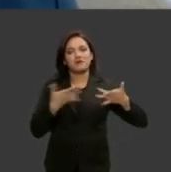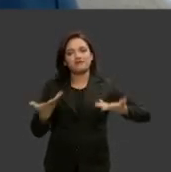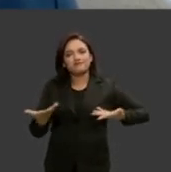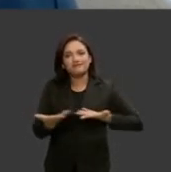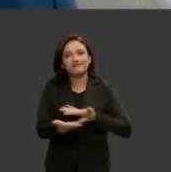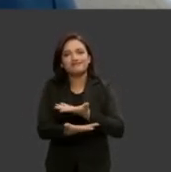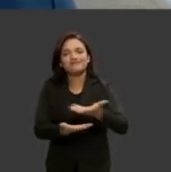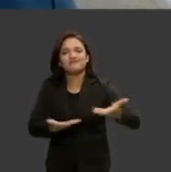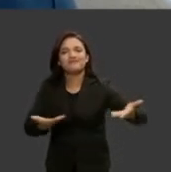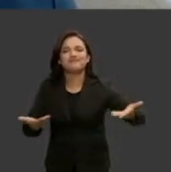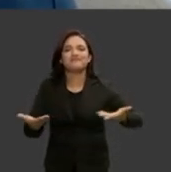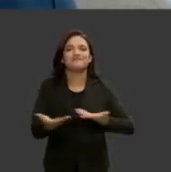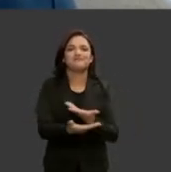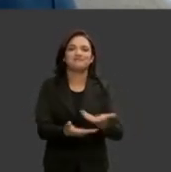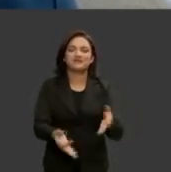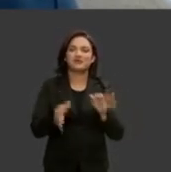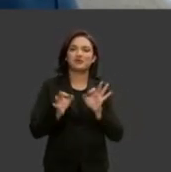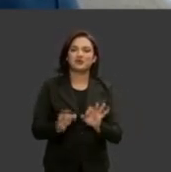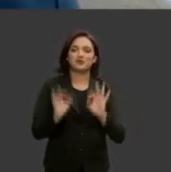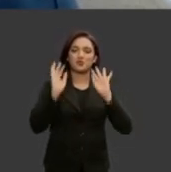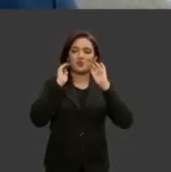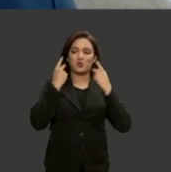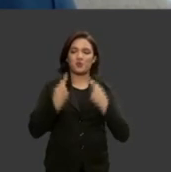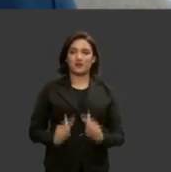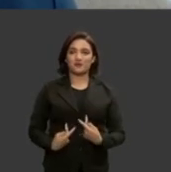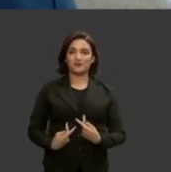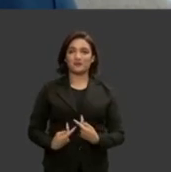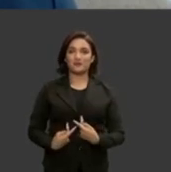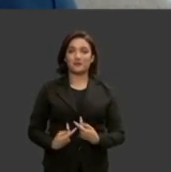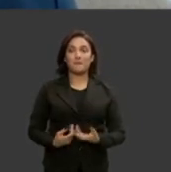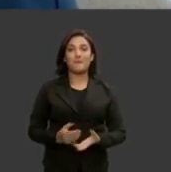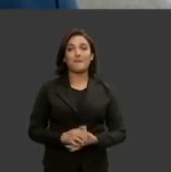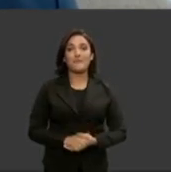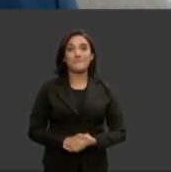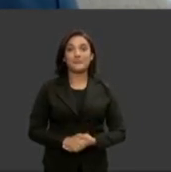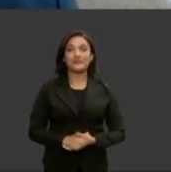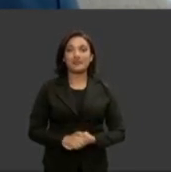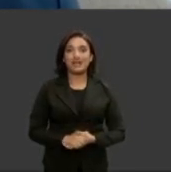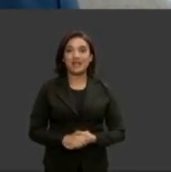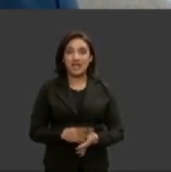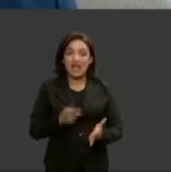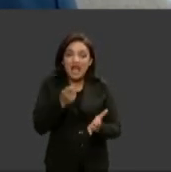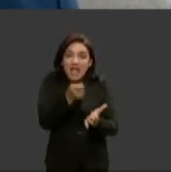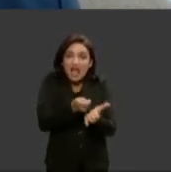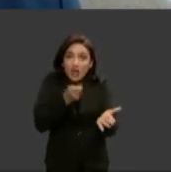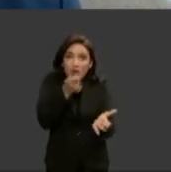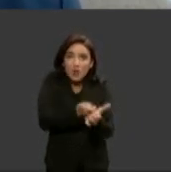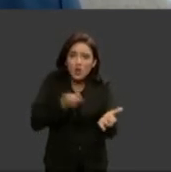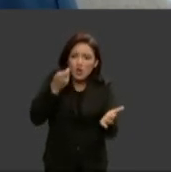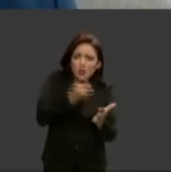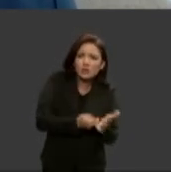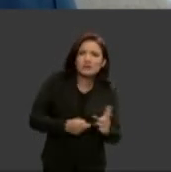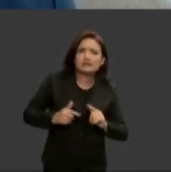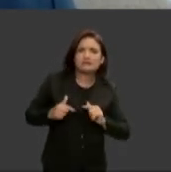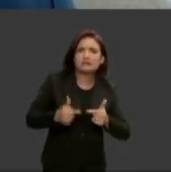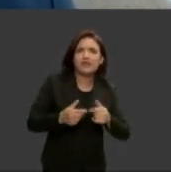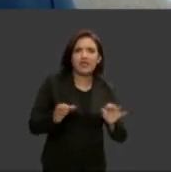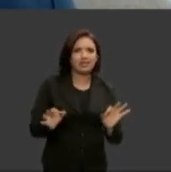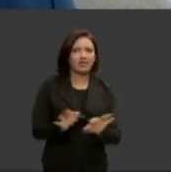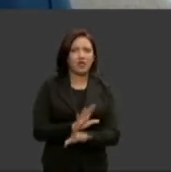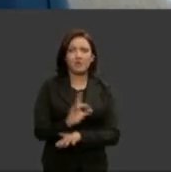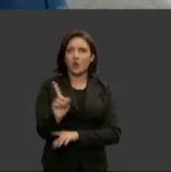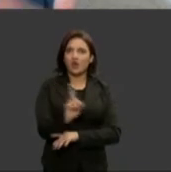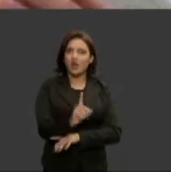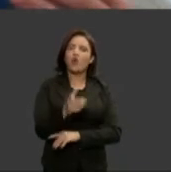mais solidário mais humano a luta não terminou a luta continua cada